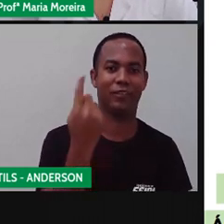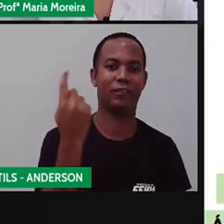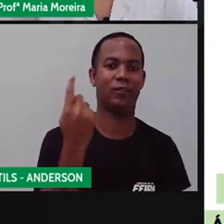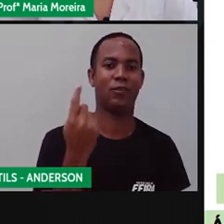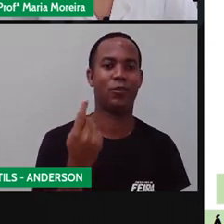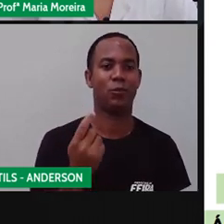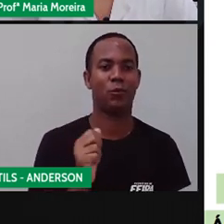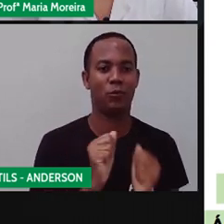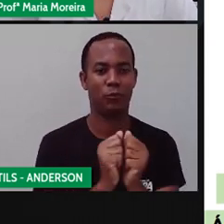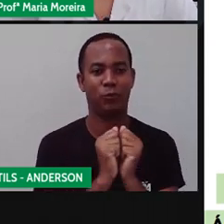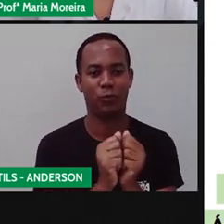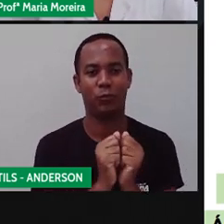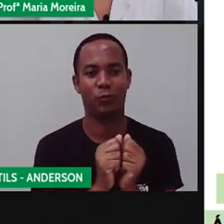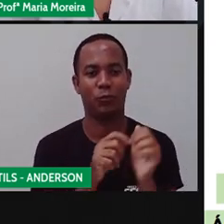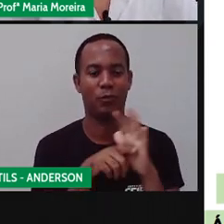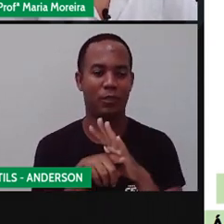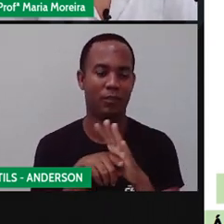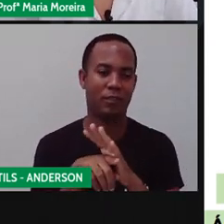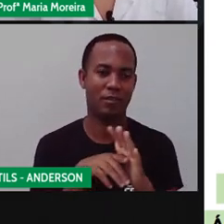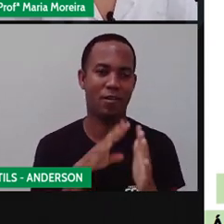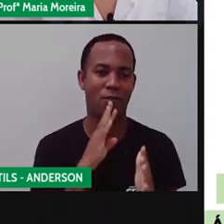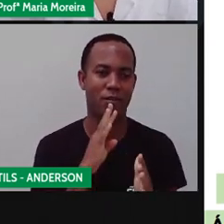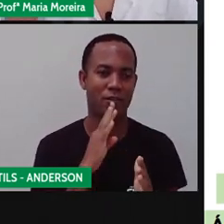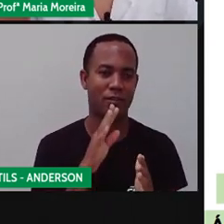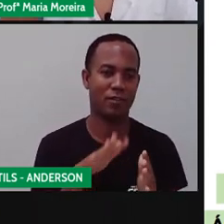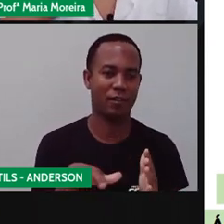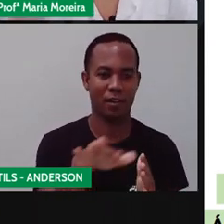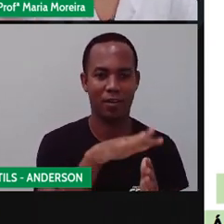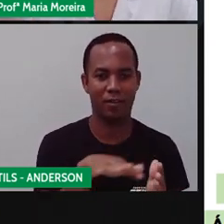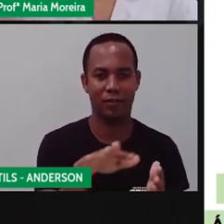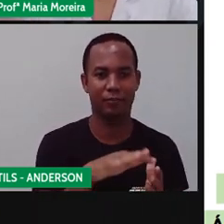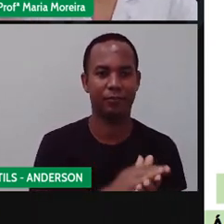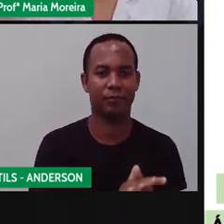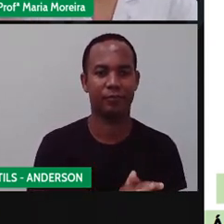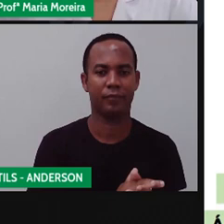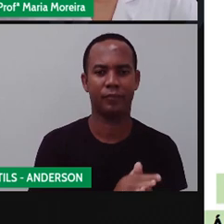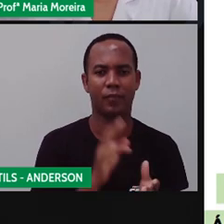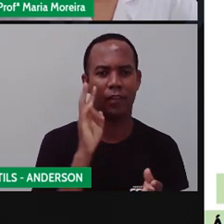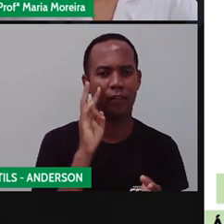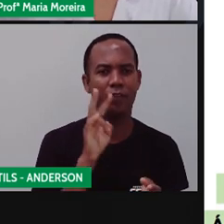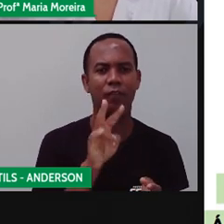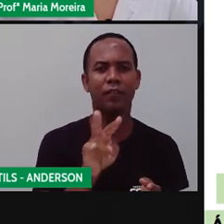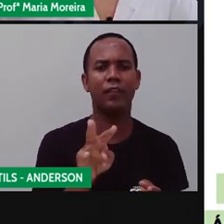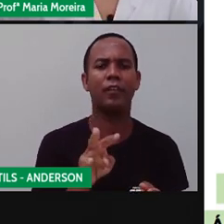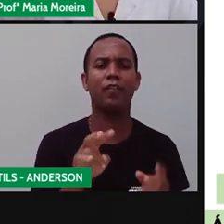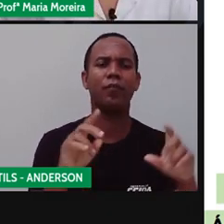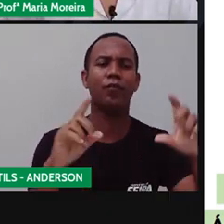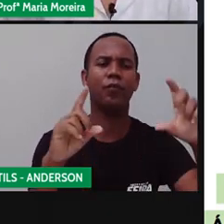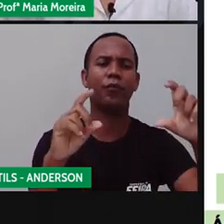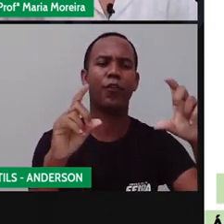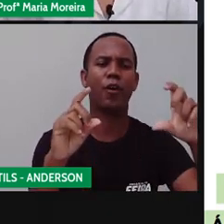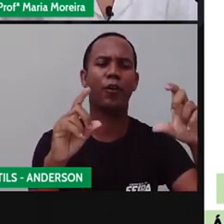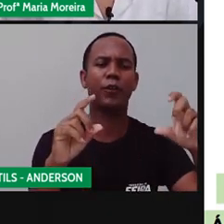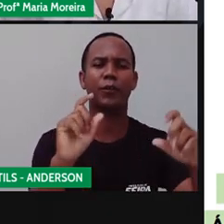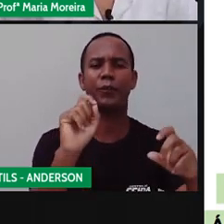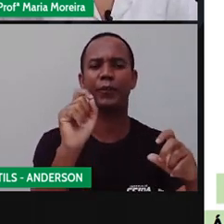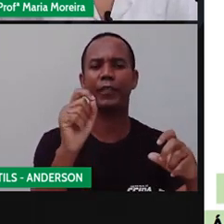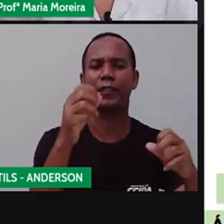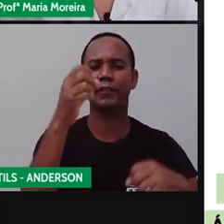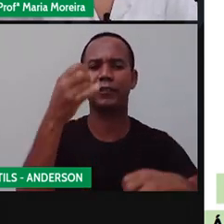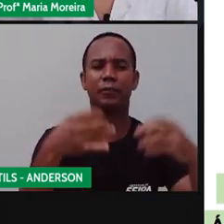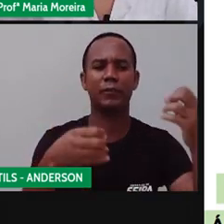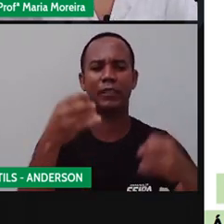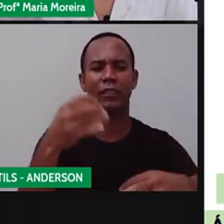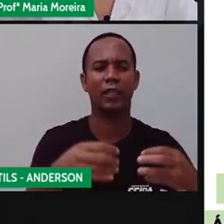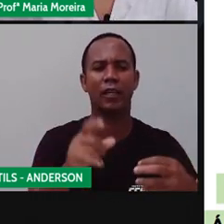conhecimento. E aí, vamos olhar essa imagem aí? O que será que a prova vai falar hoje com